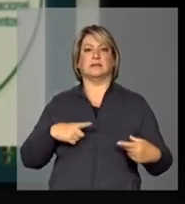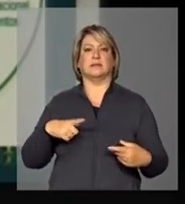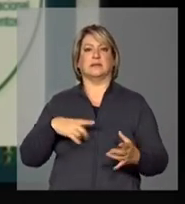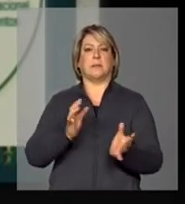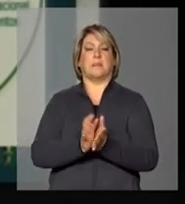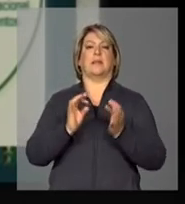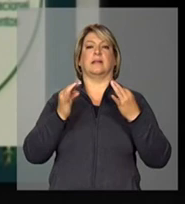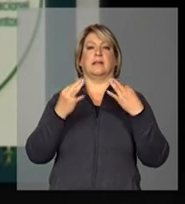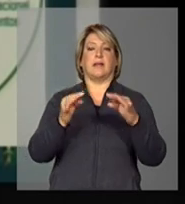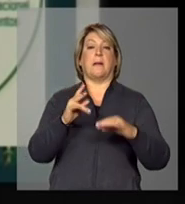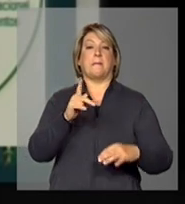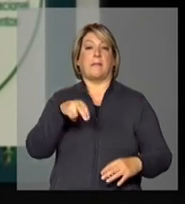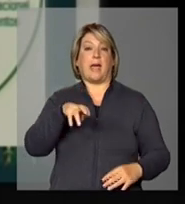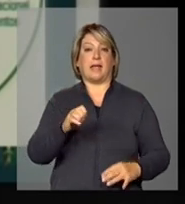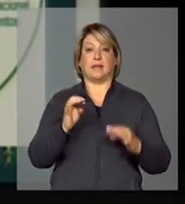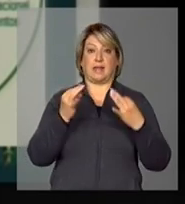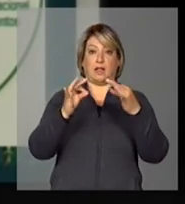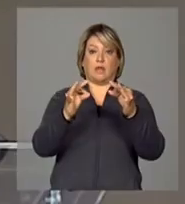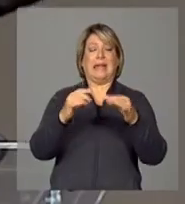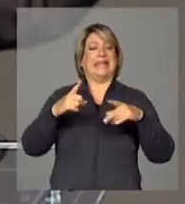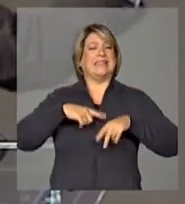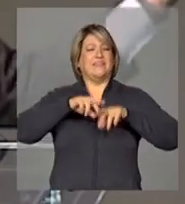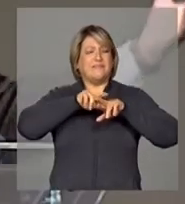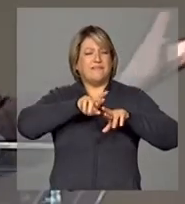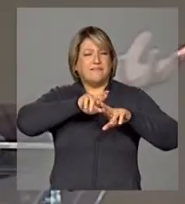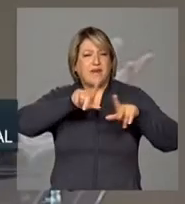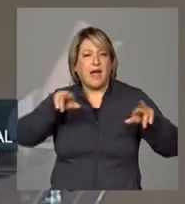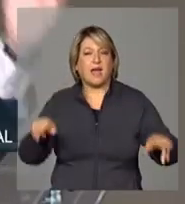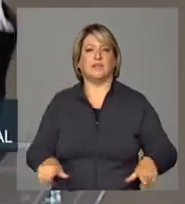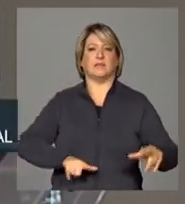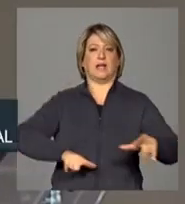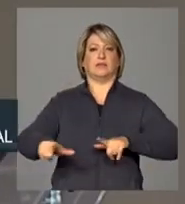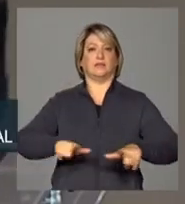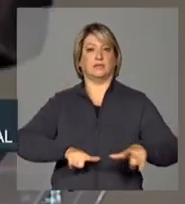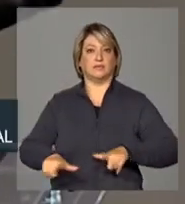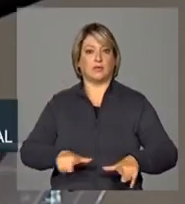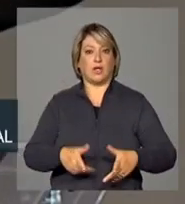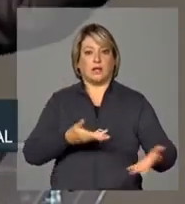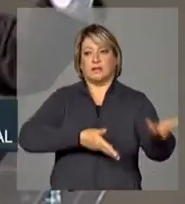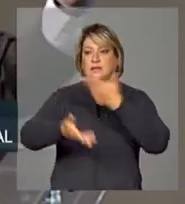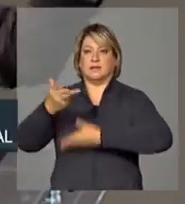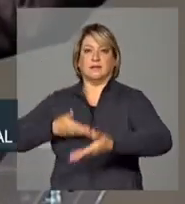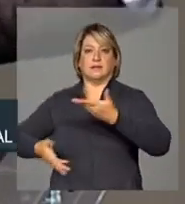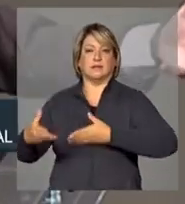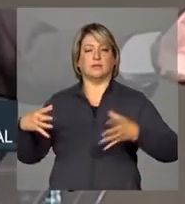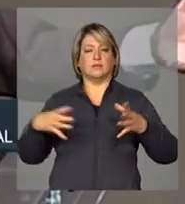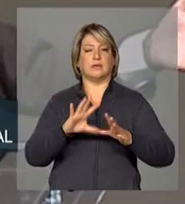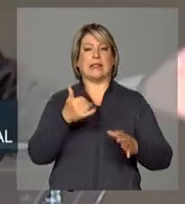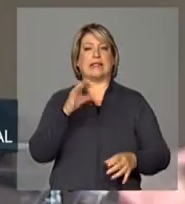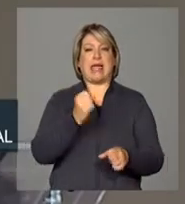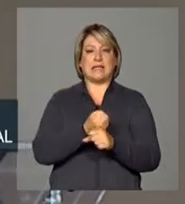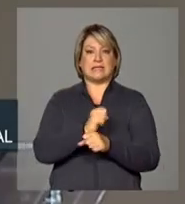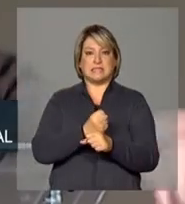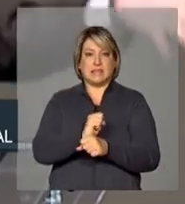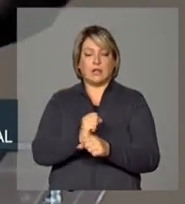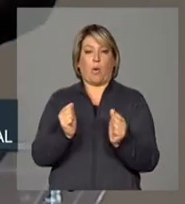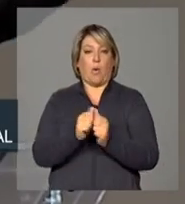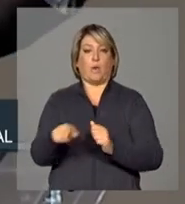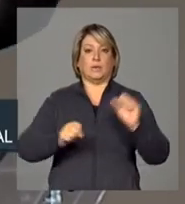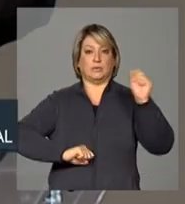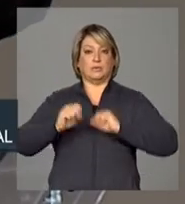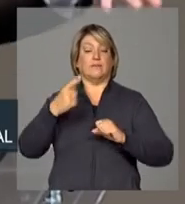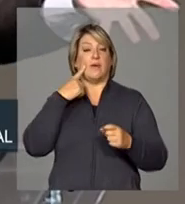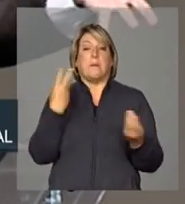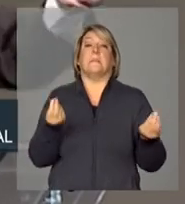tecnológicos, enfim, tem um conjunto de ações articuladas em torno de 10 anos, numa articulação com a indústria no sentido de